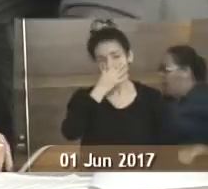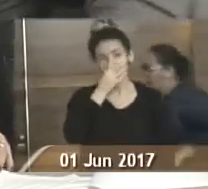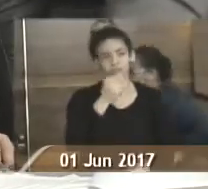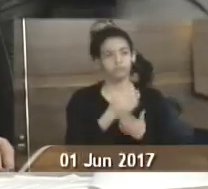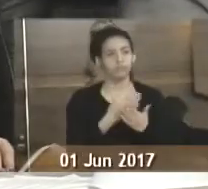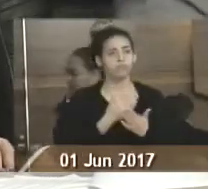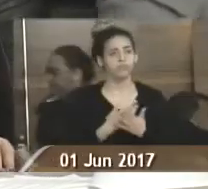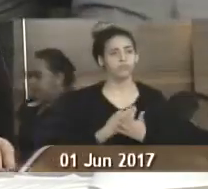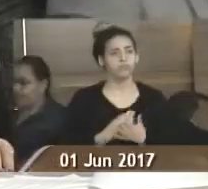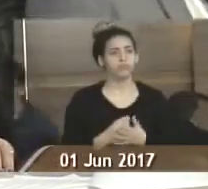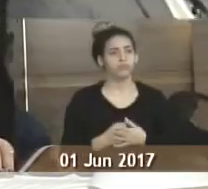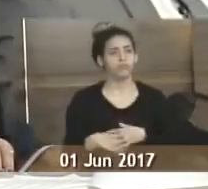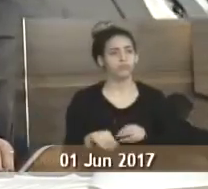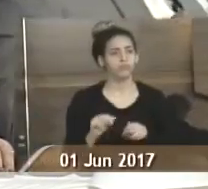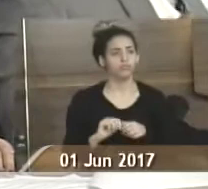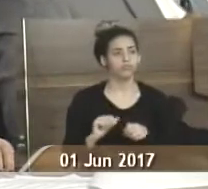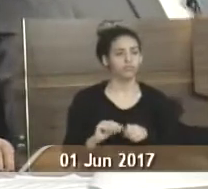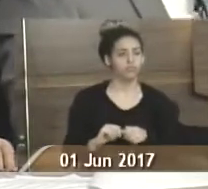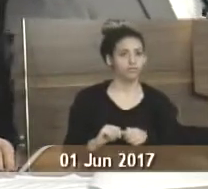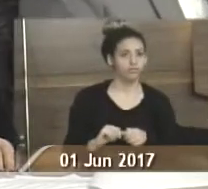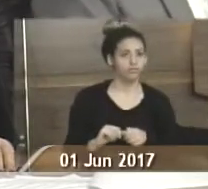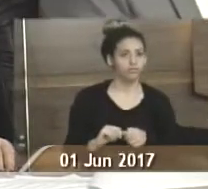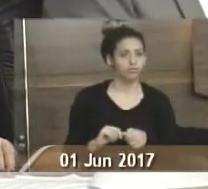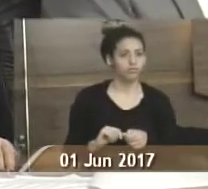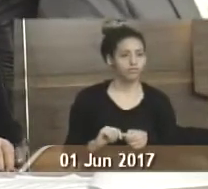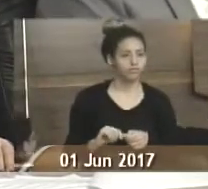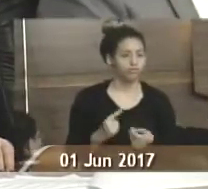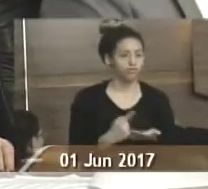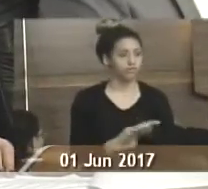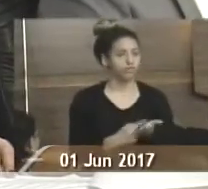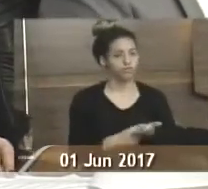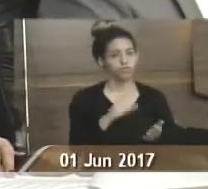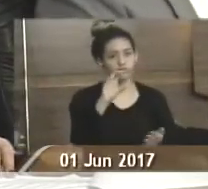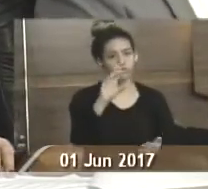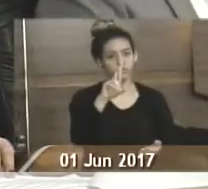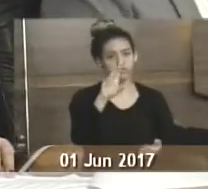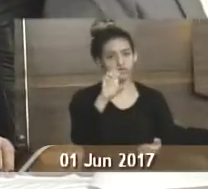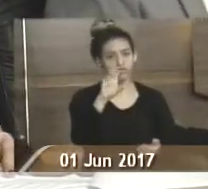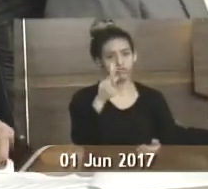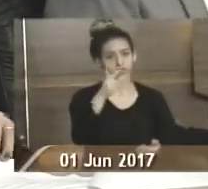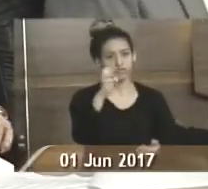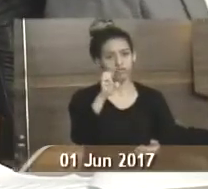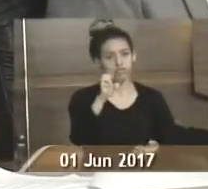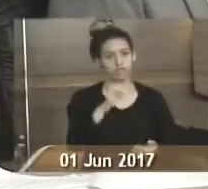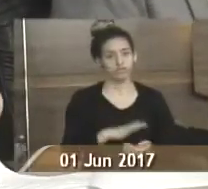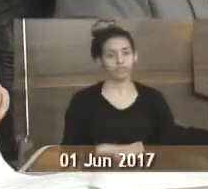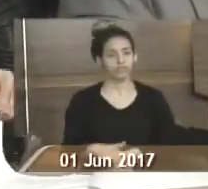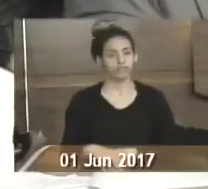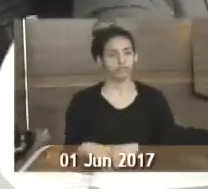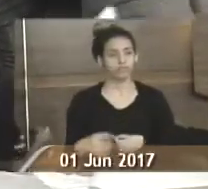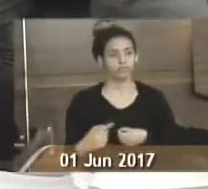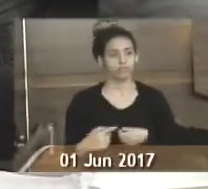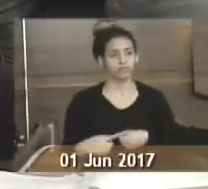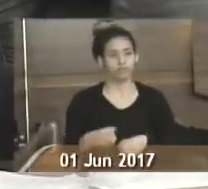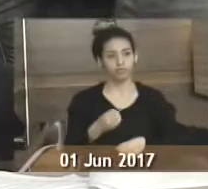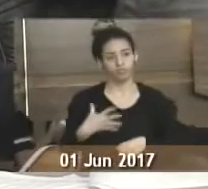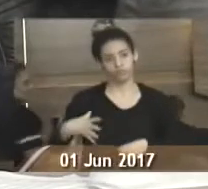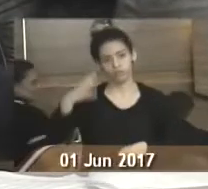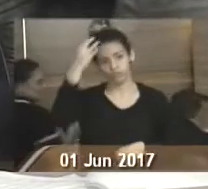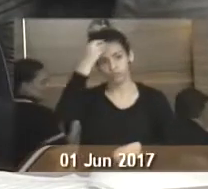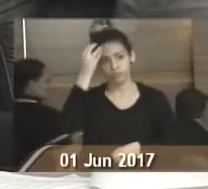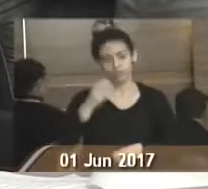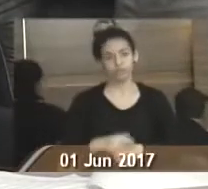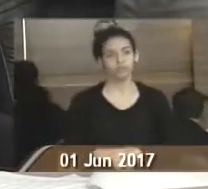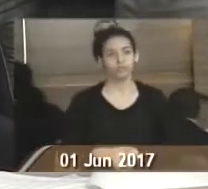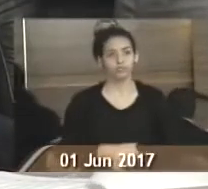viabilidade técnica para a realização de convênio com a creche Venha Conhecer, situada na Rua Silva Jardim, bairro Nova Angra,